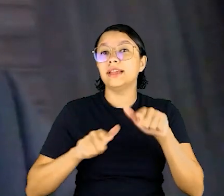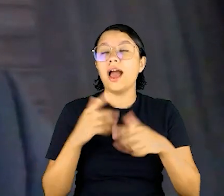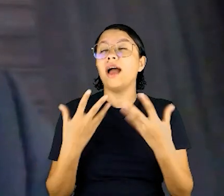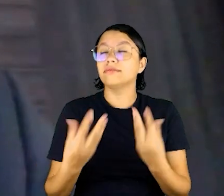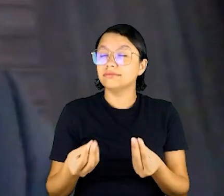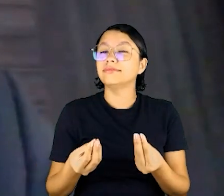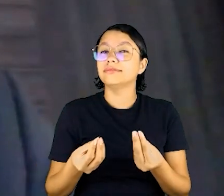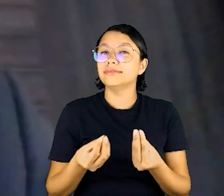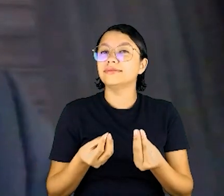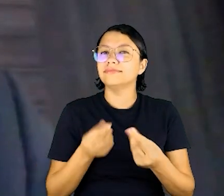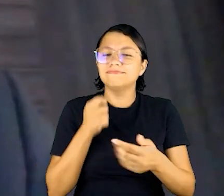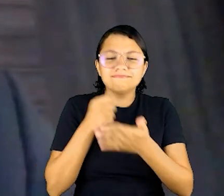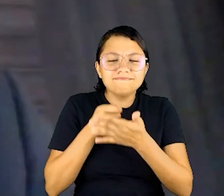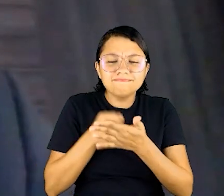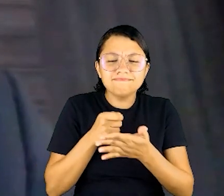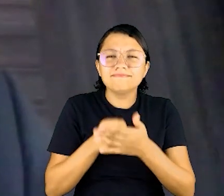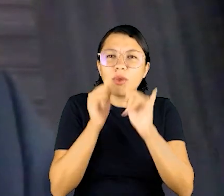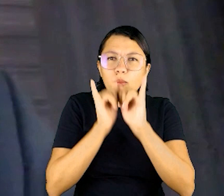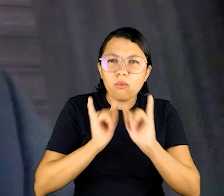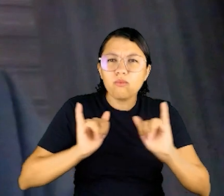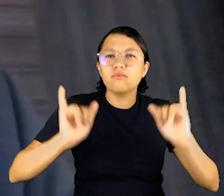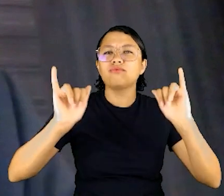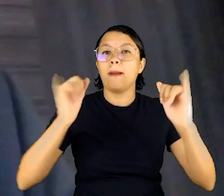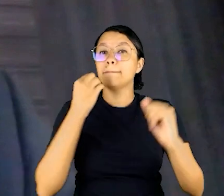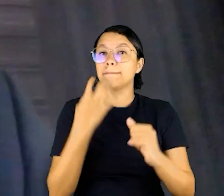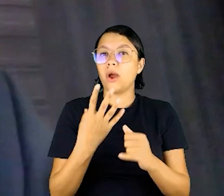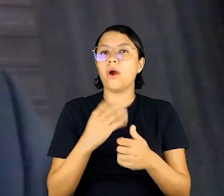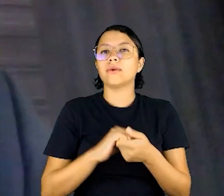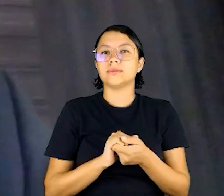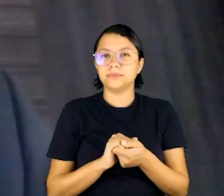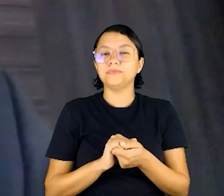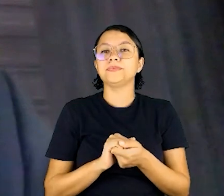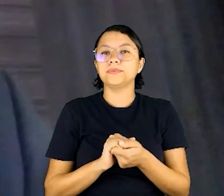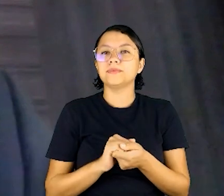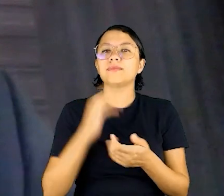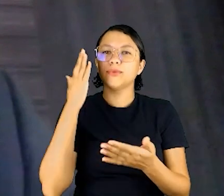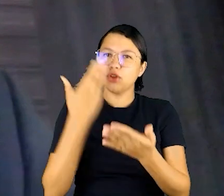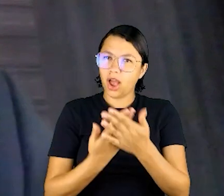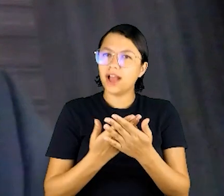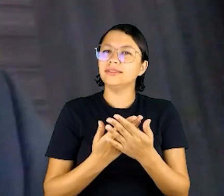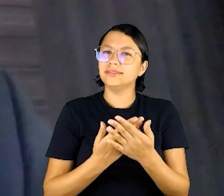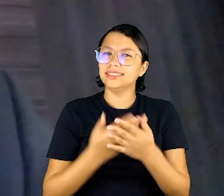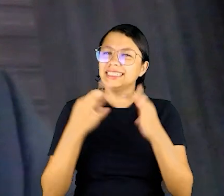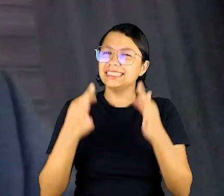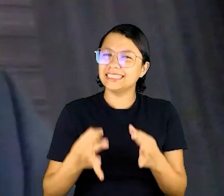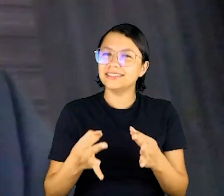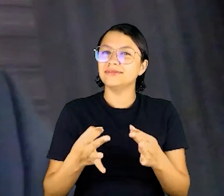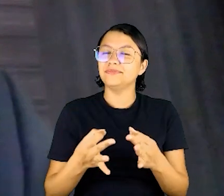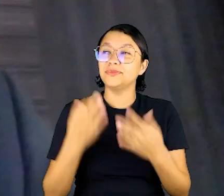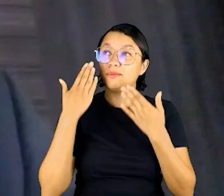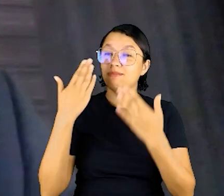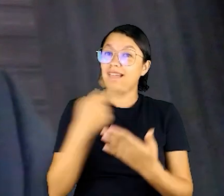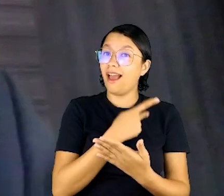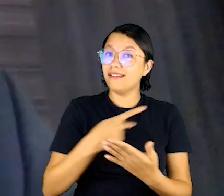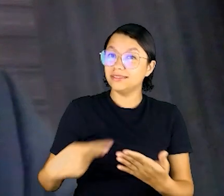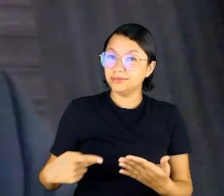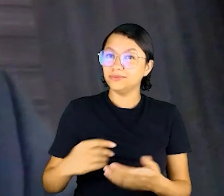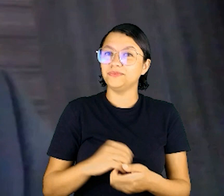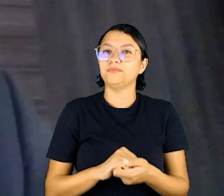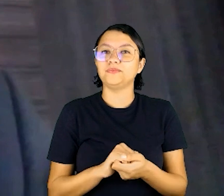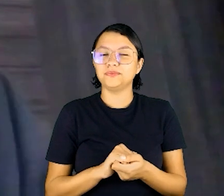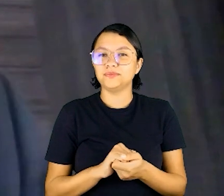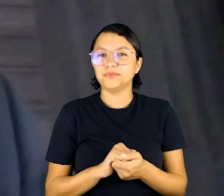disso, e vamos trabalhar com todo afim para a devida divulgação desse material. Pode ter certeza disso. Muito obrigado, senhora presidente.